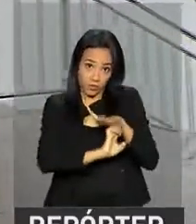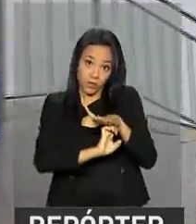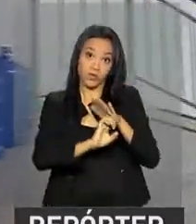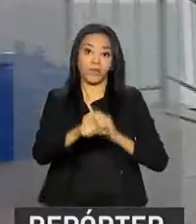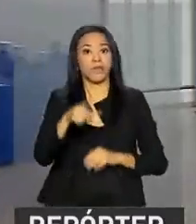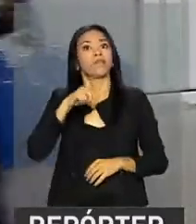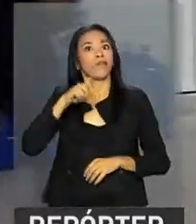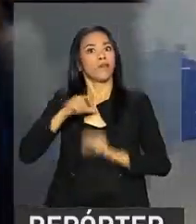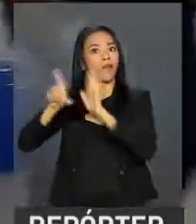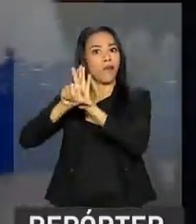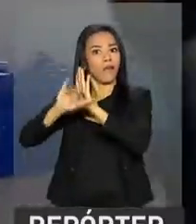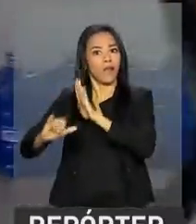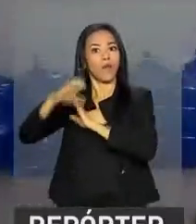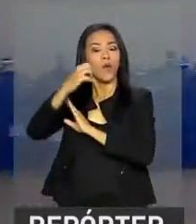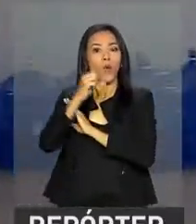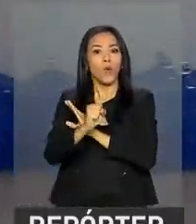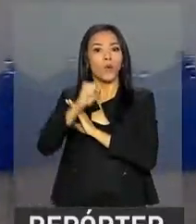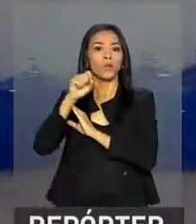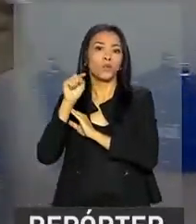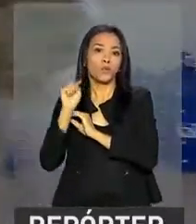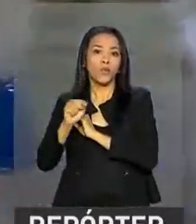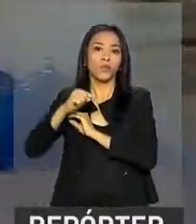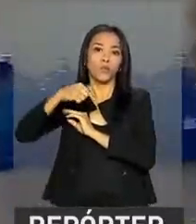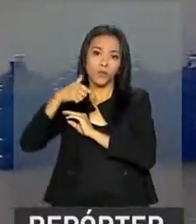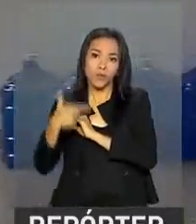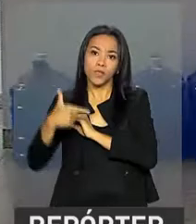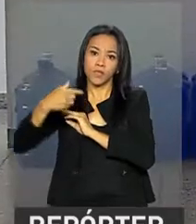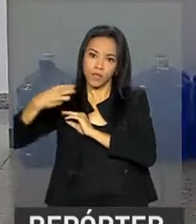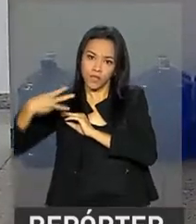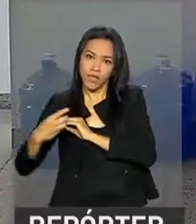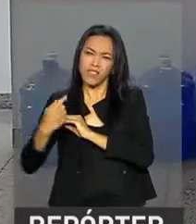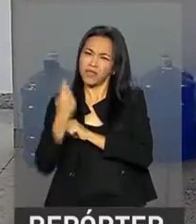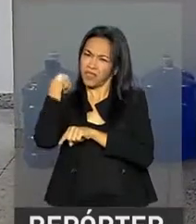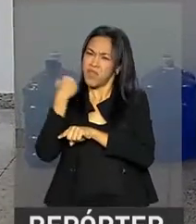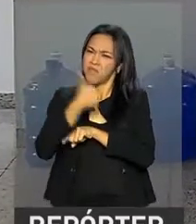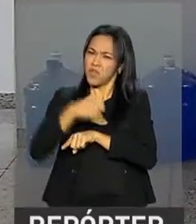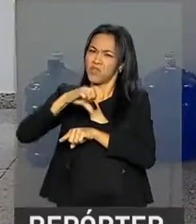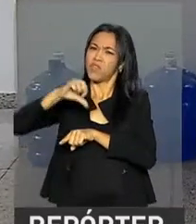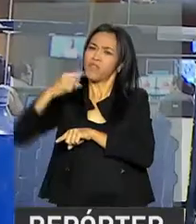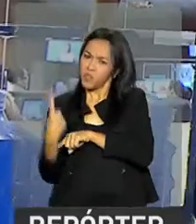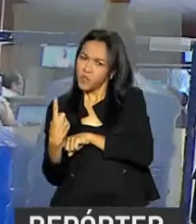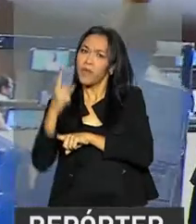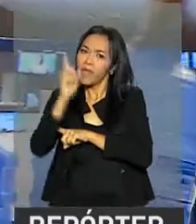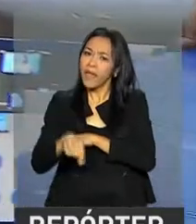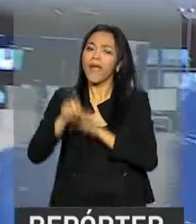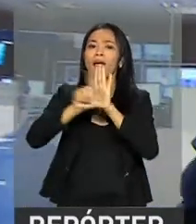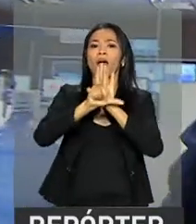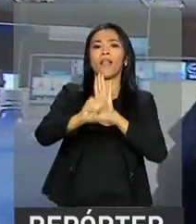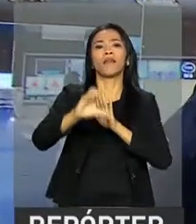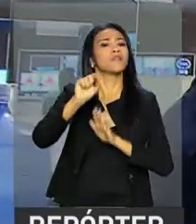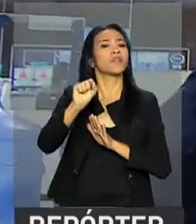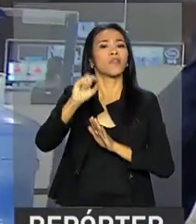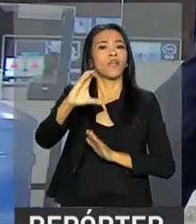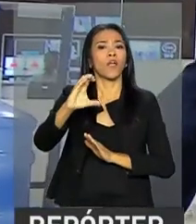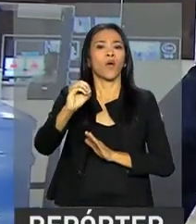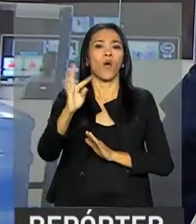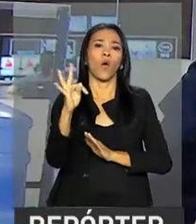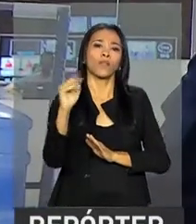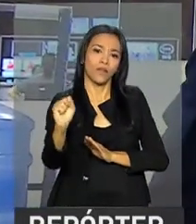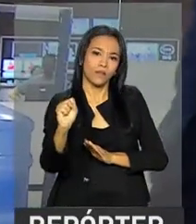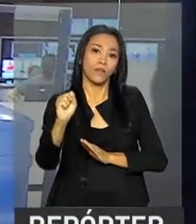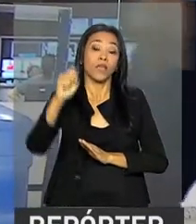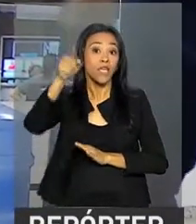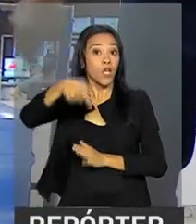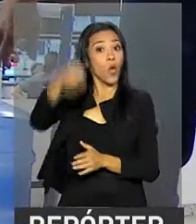existe a Lei 8.213 de 91, a chamada Lei de Cotas, que obriga as empresas a